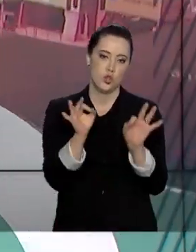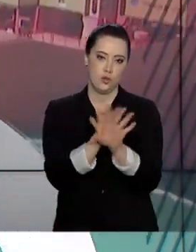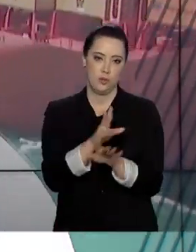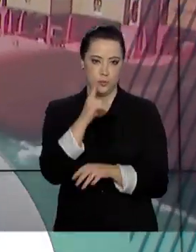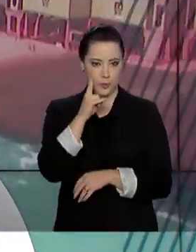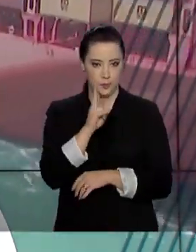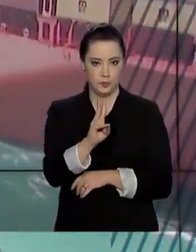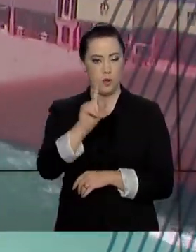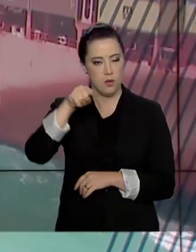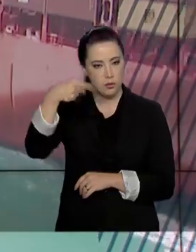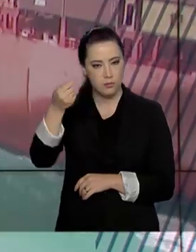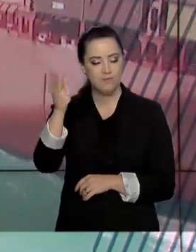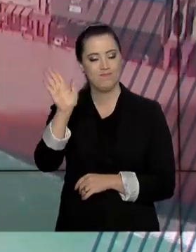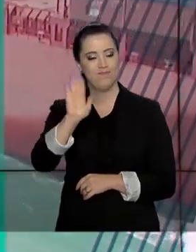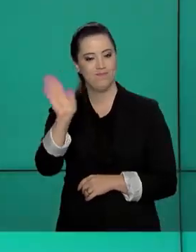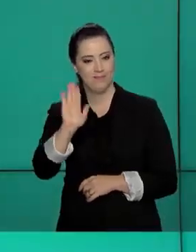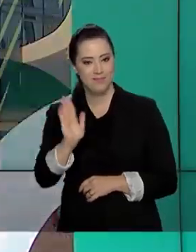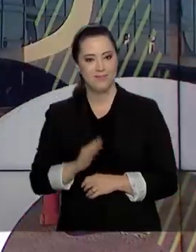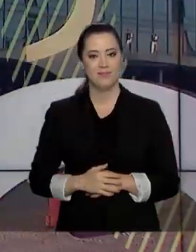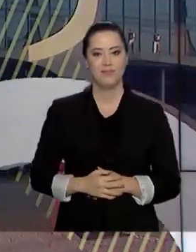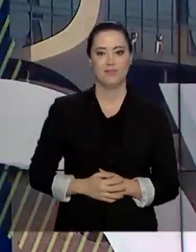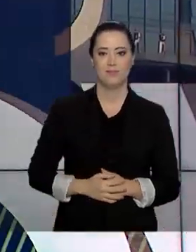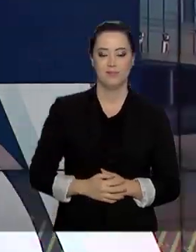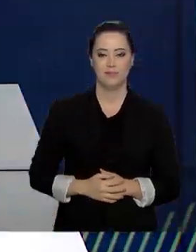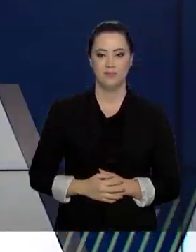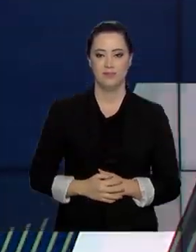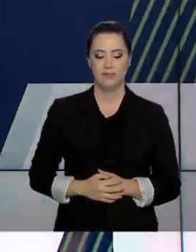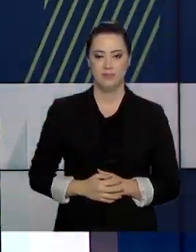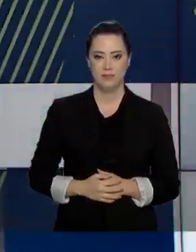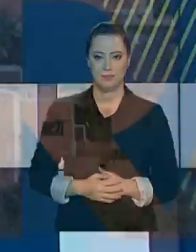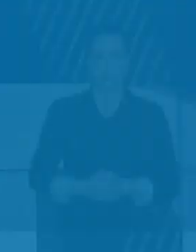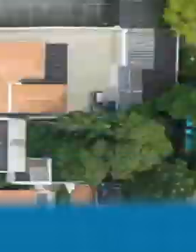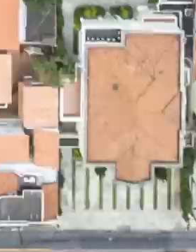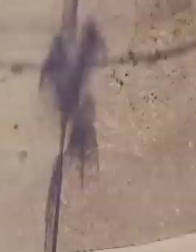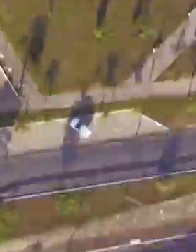fica por aqui. Nos vemos daqui a pouco na próxima edição. Até lá!